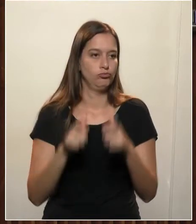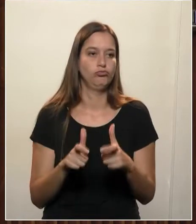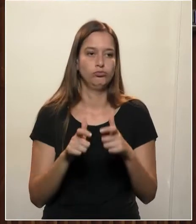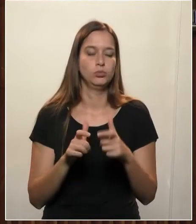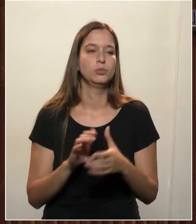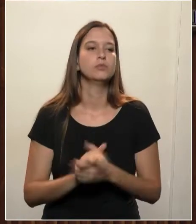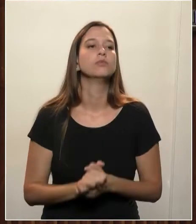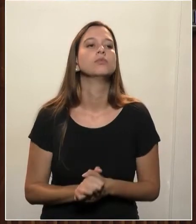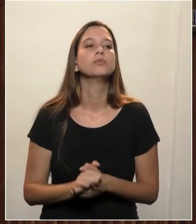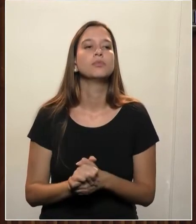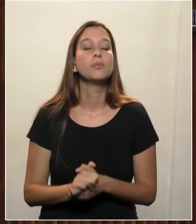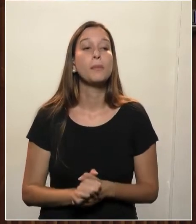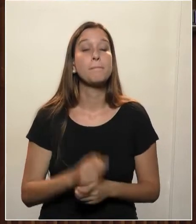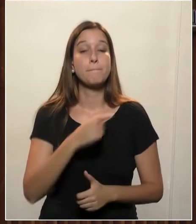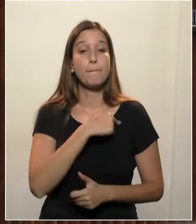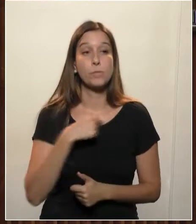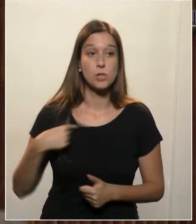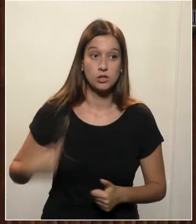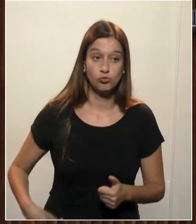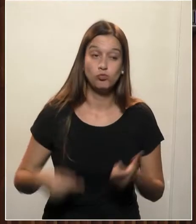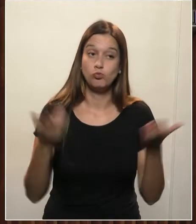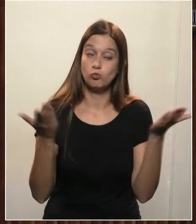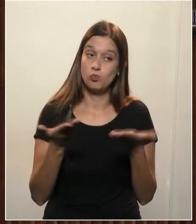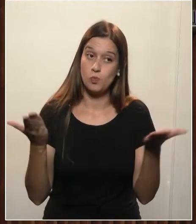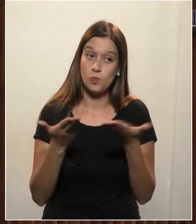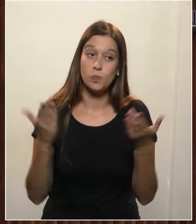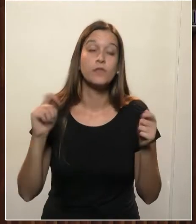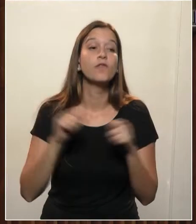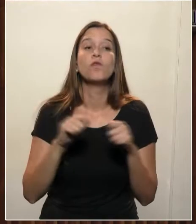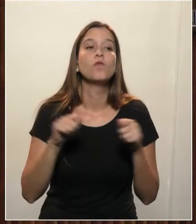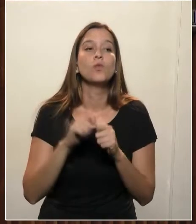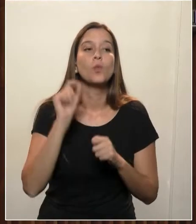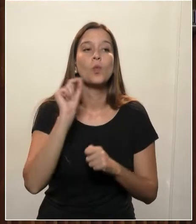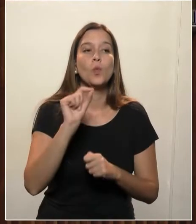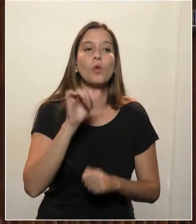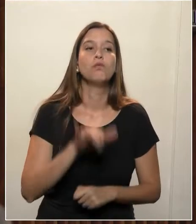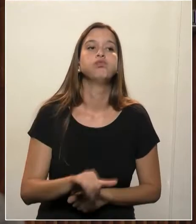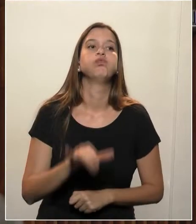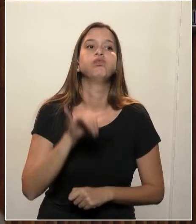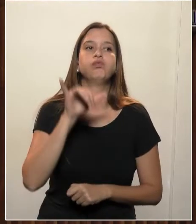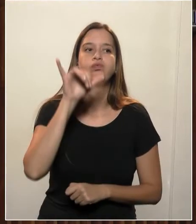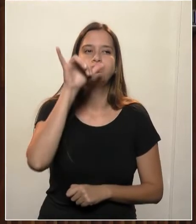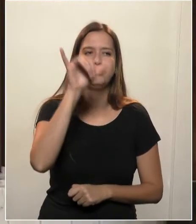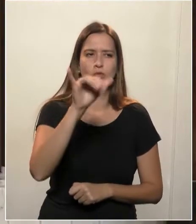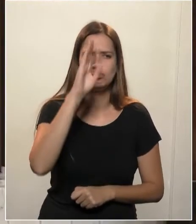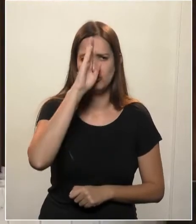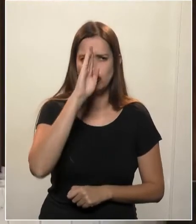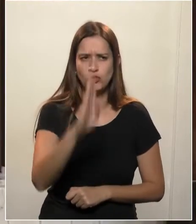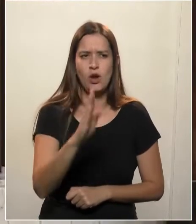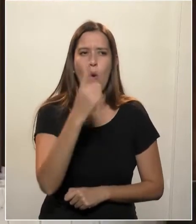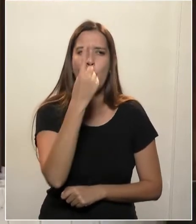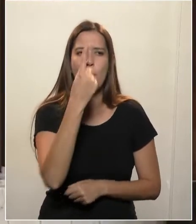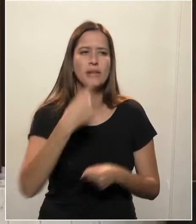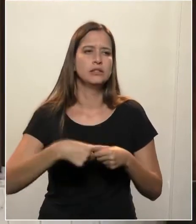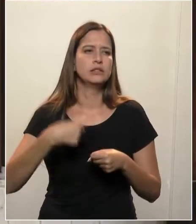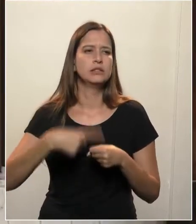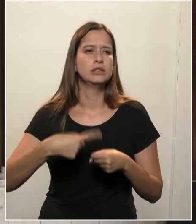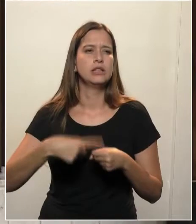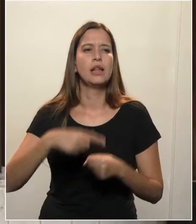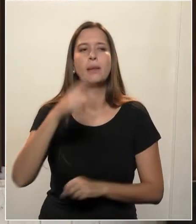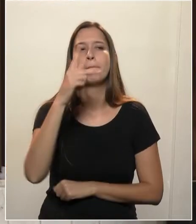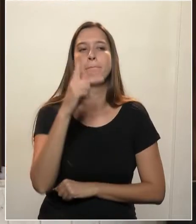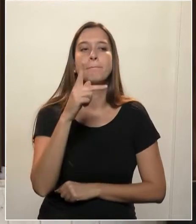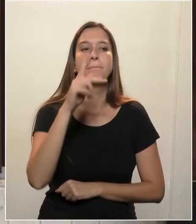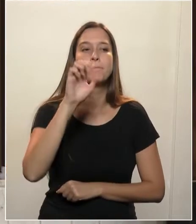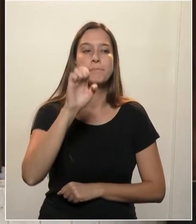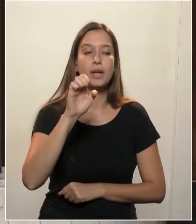ela concentrou que todos os voos internacionais só chegam em Pequim, só em Pequim, nem em uma outra